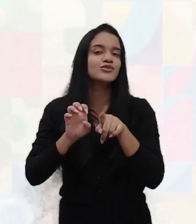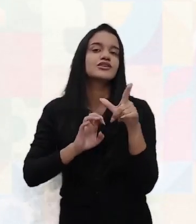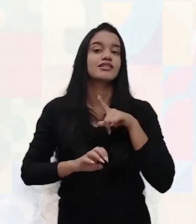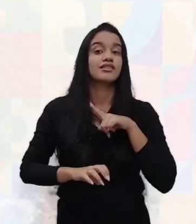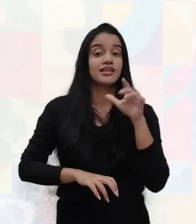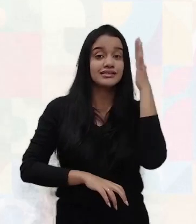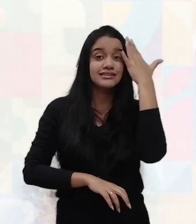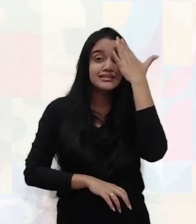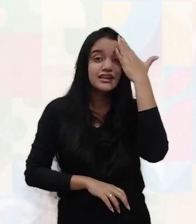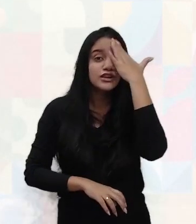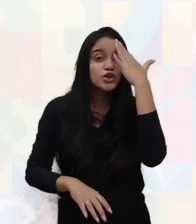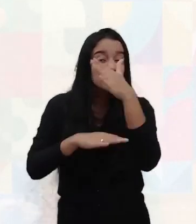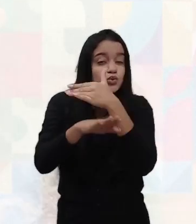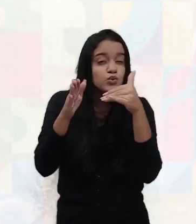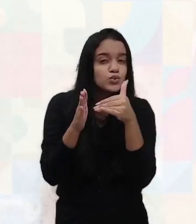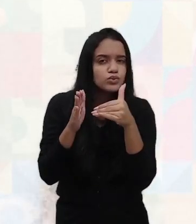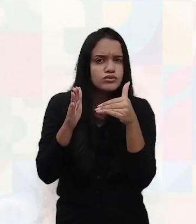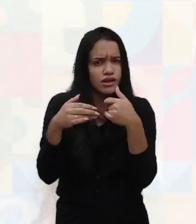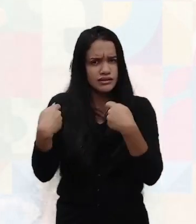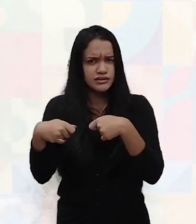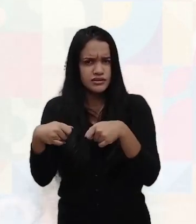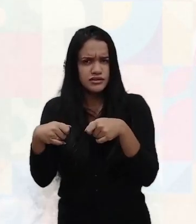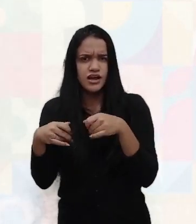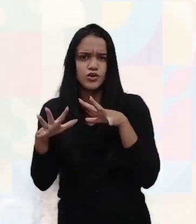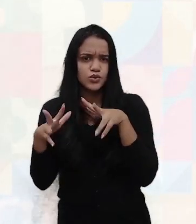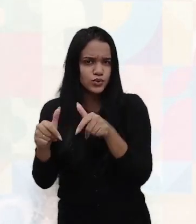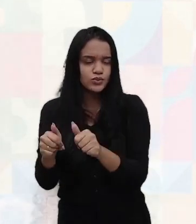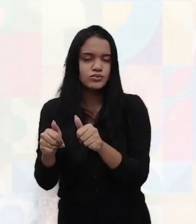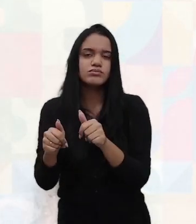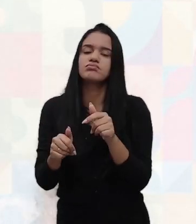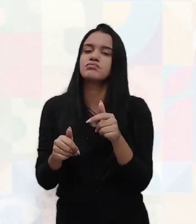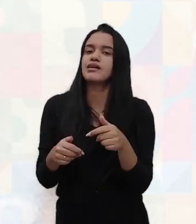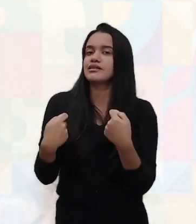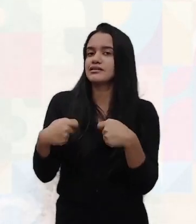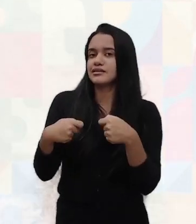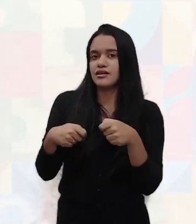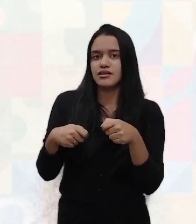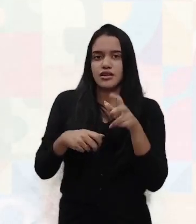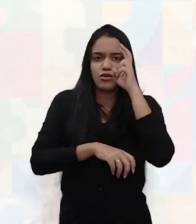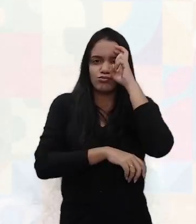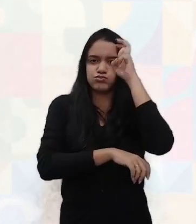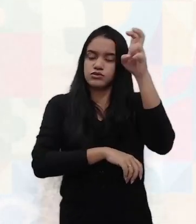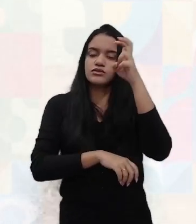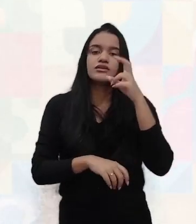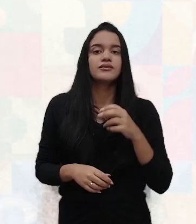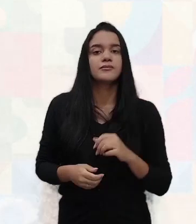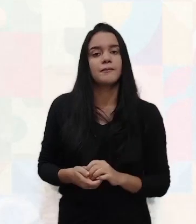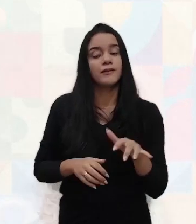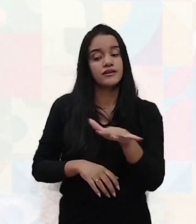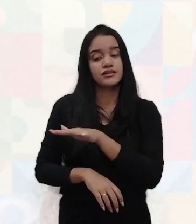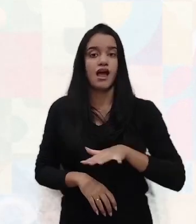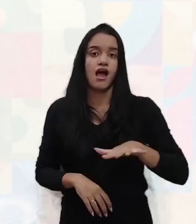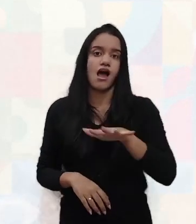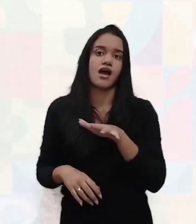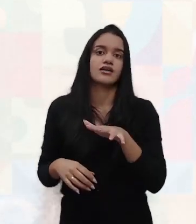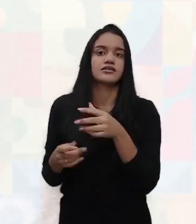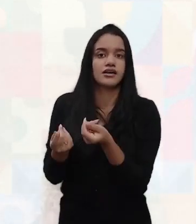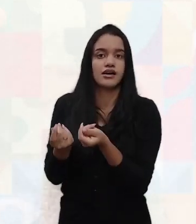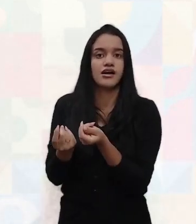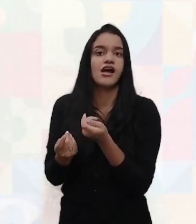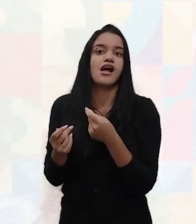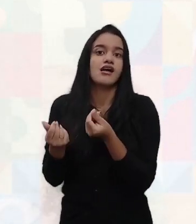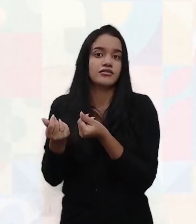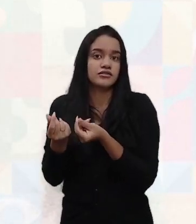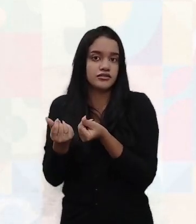ter que entender de tudo um pouco. Não necessariamente você precisa ser experto ou especialista, por exemplo, na área de finanças, mas